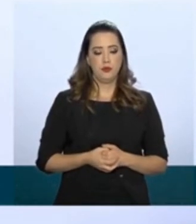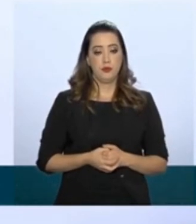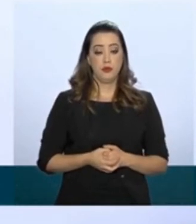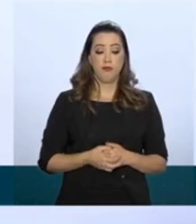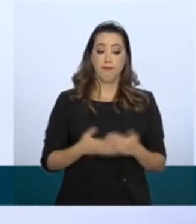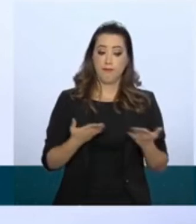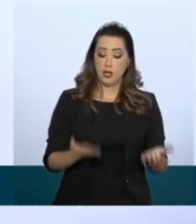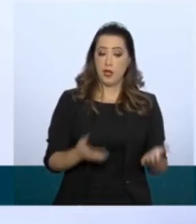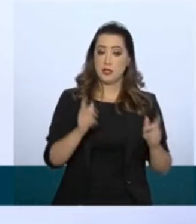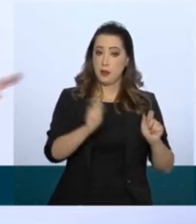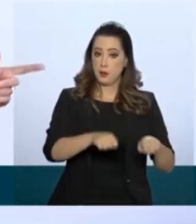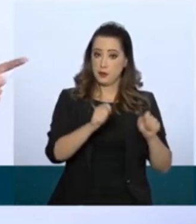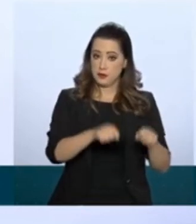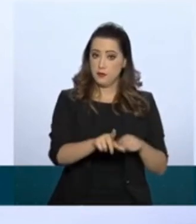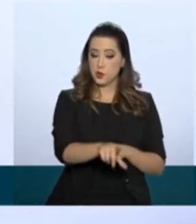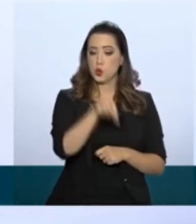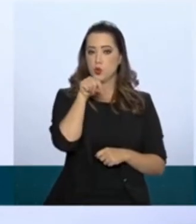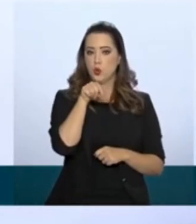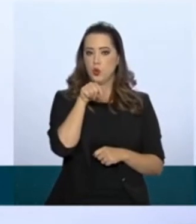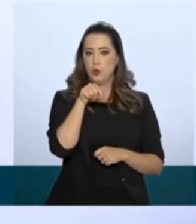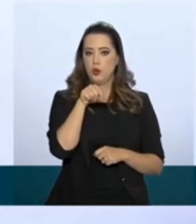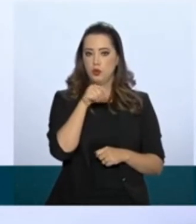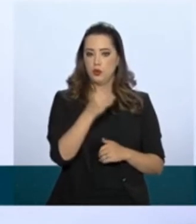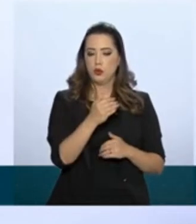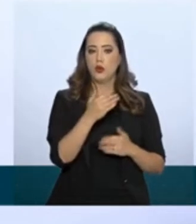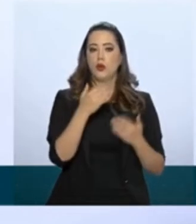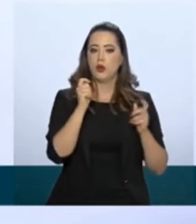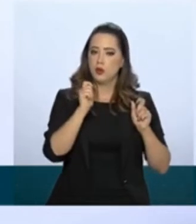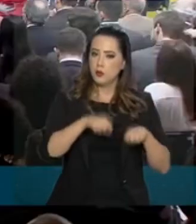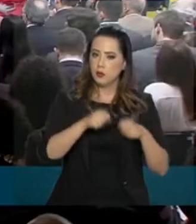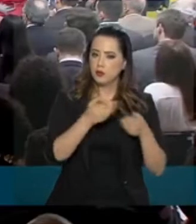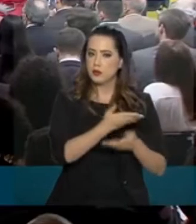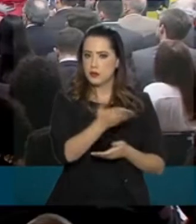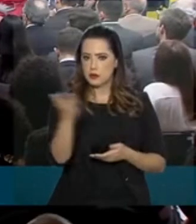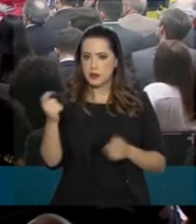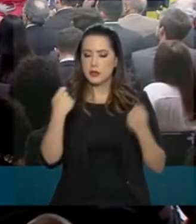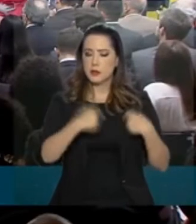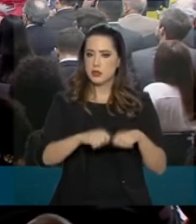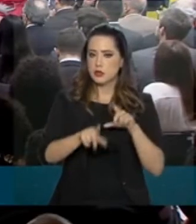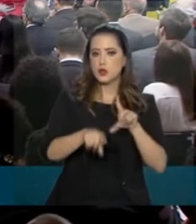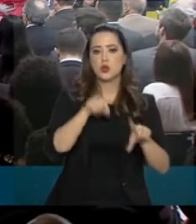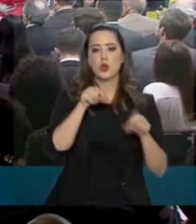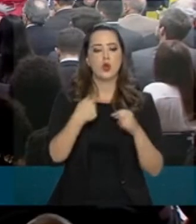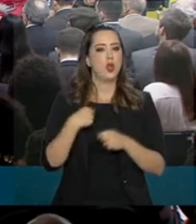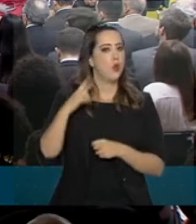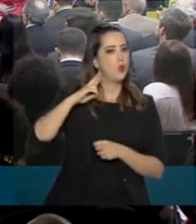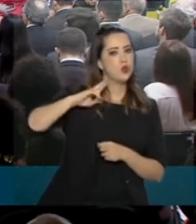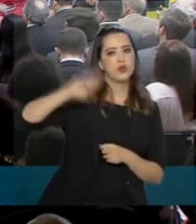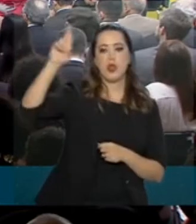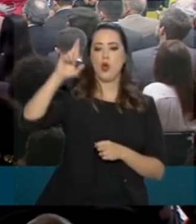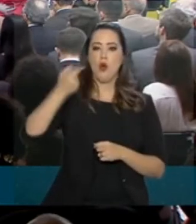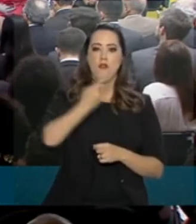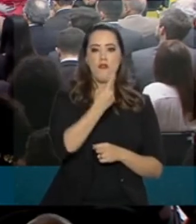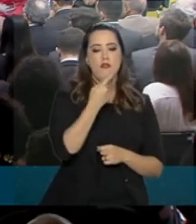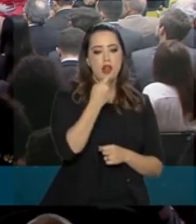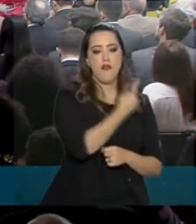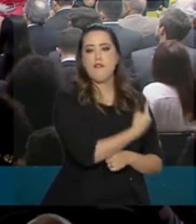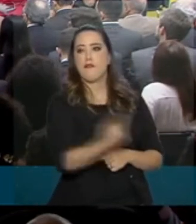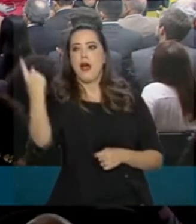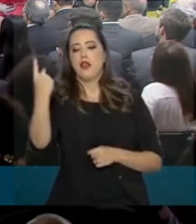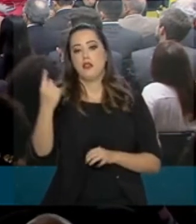Essa possível indicação passa o Davi a Colombre por vocês. Ele não tem autoridade para... Ele vai para lá.